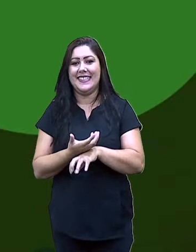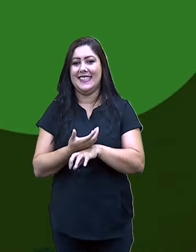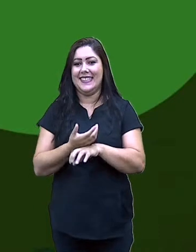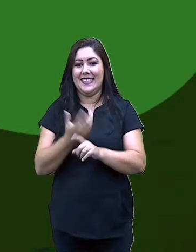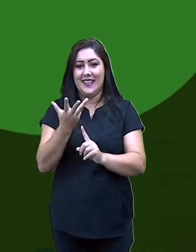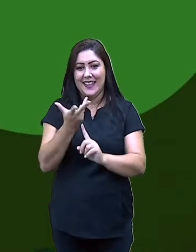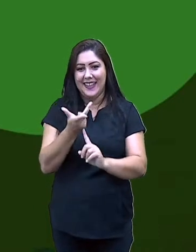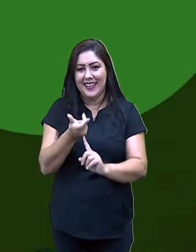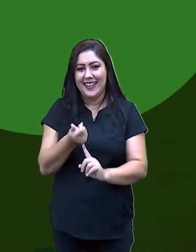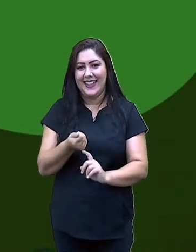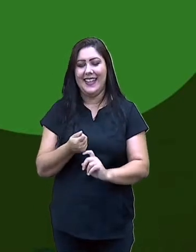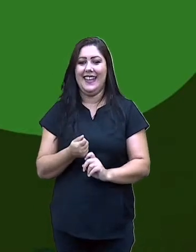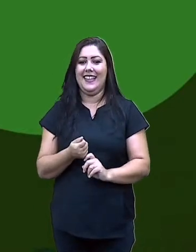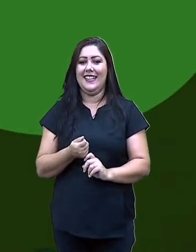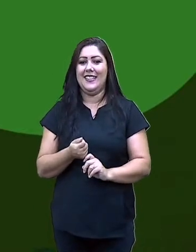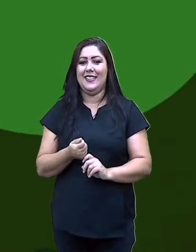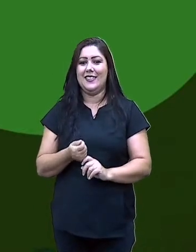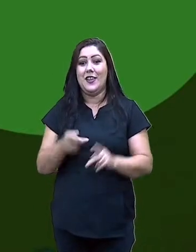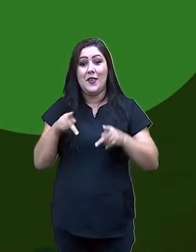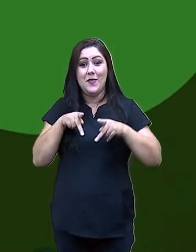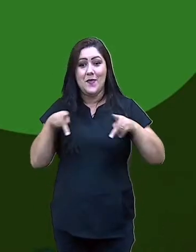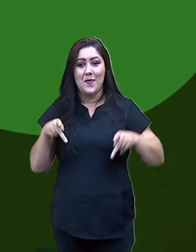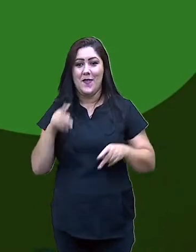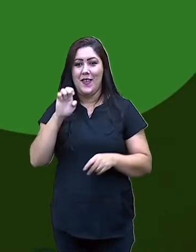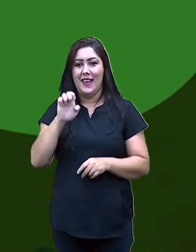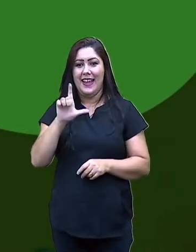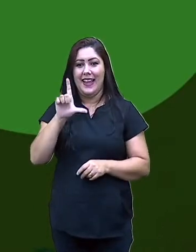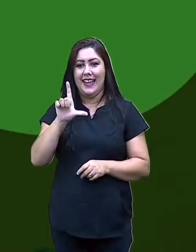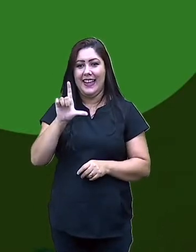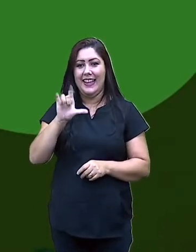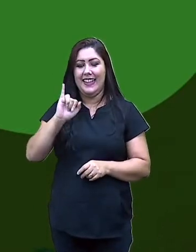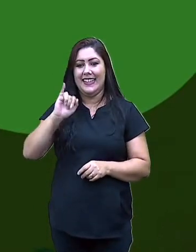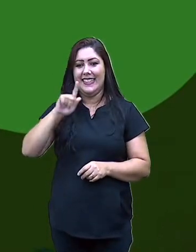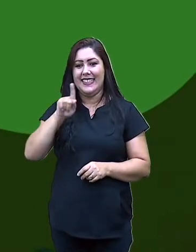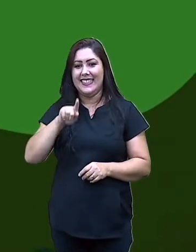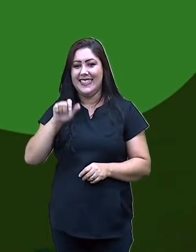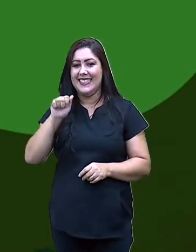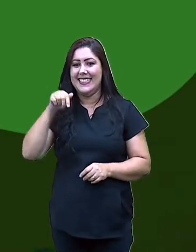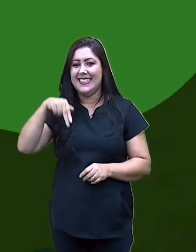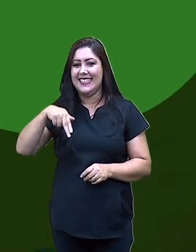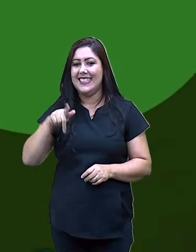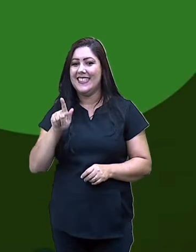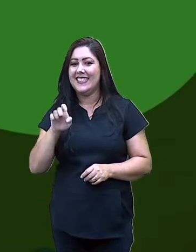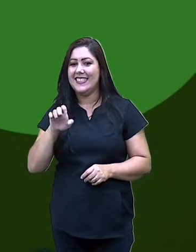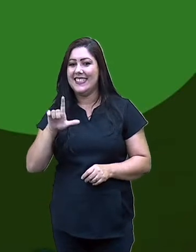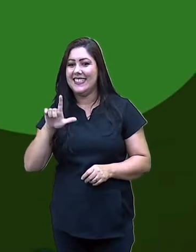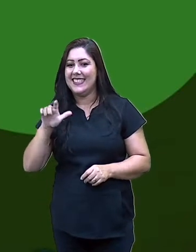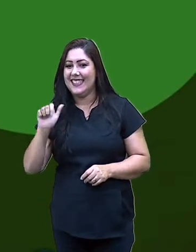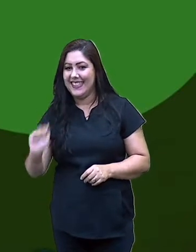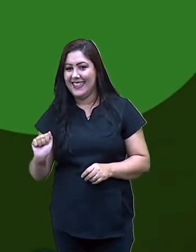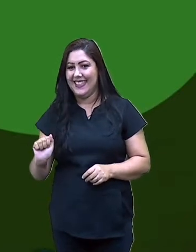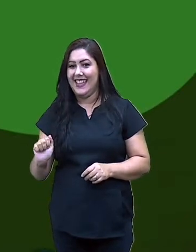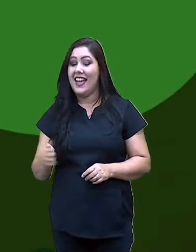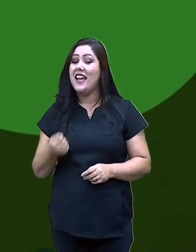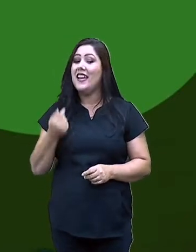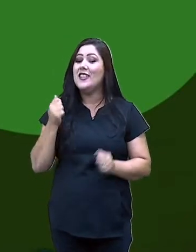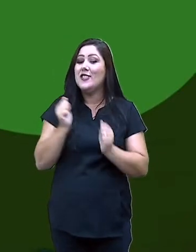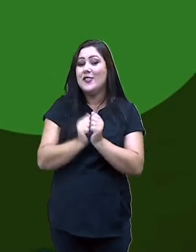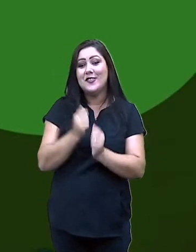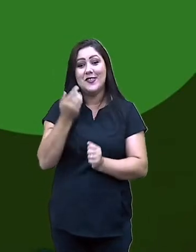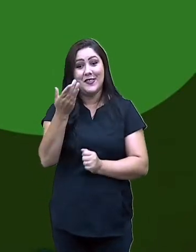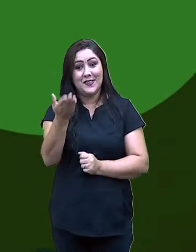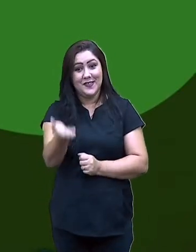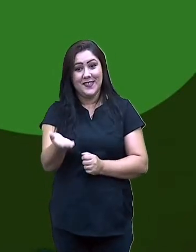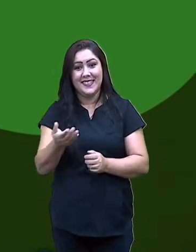eu, a professora Elislanda Martins e você aí do outro lado. E hoje, não vamos fugir das nossas últimas